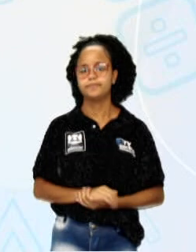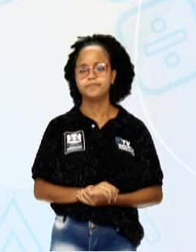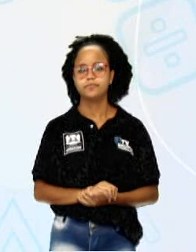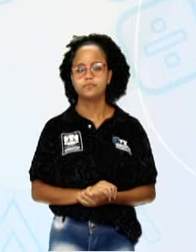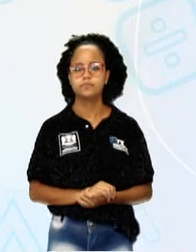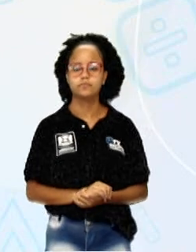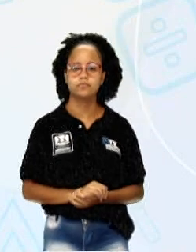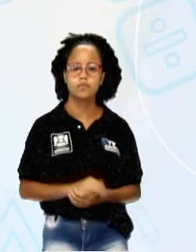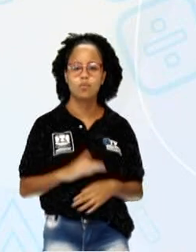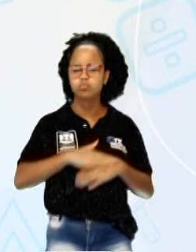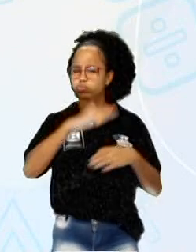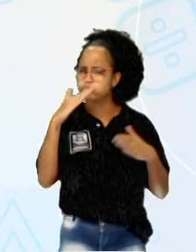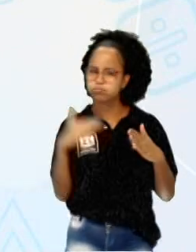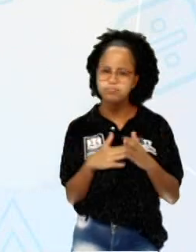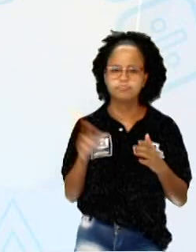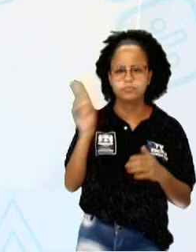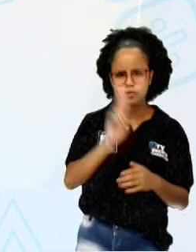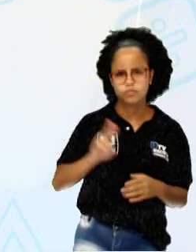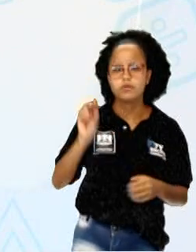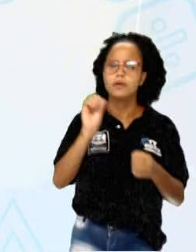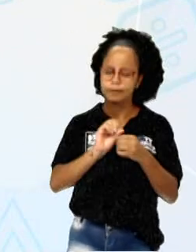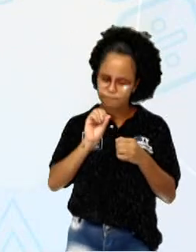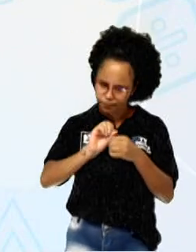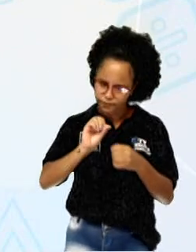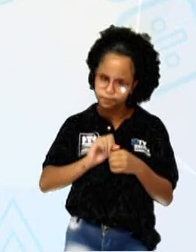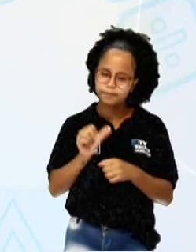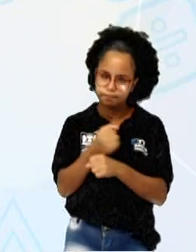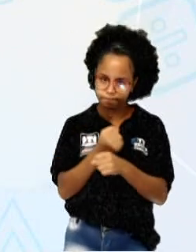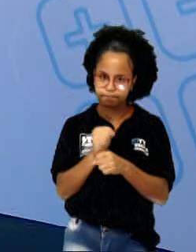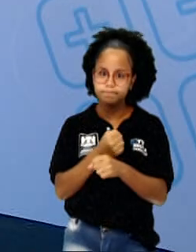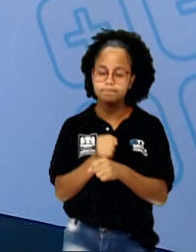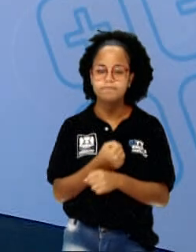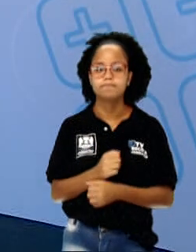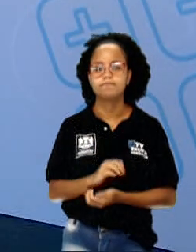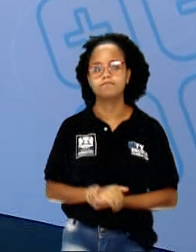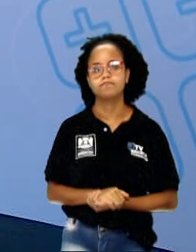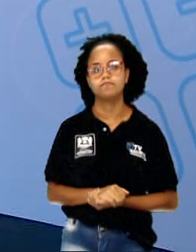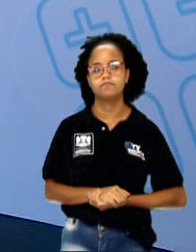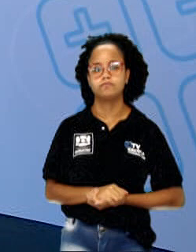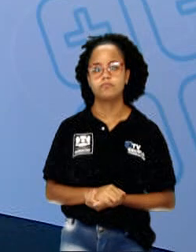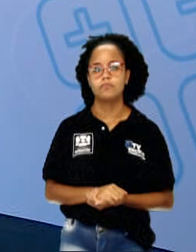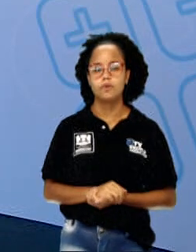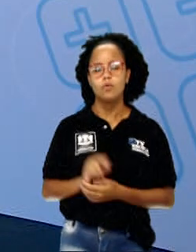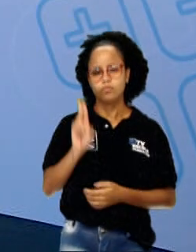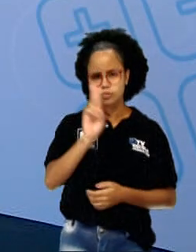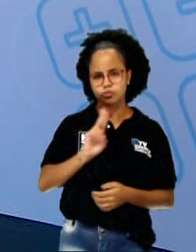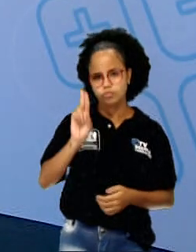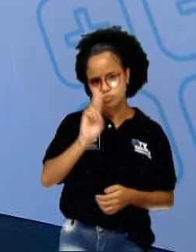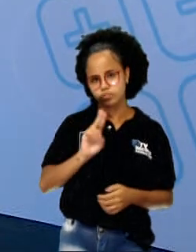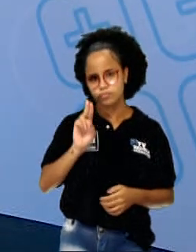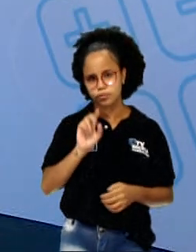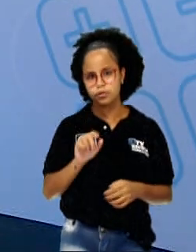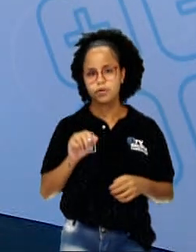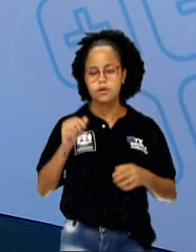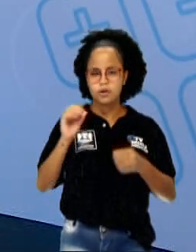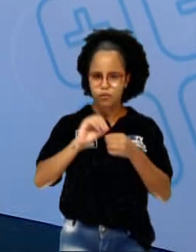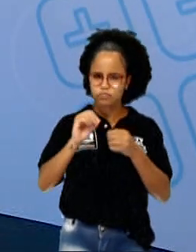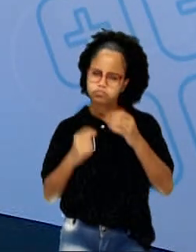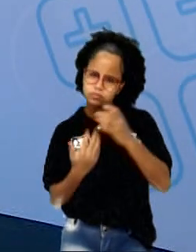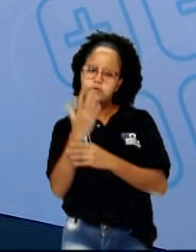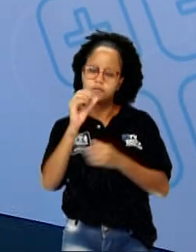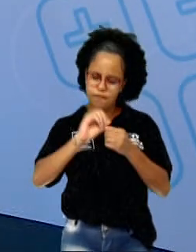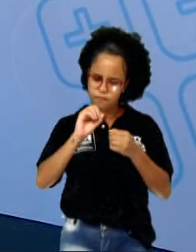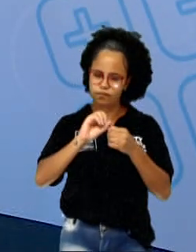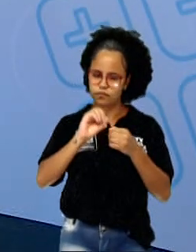É tudo aquilo que eu vou usar para produzir a escultura. Como utensílio, como ferramenta, para que realmente eu consiga